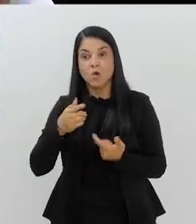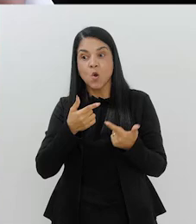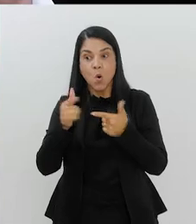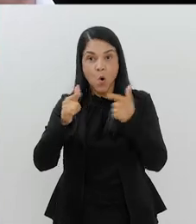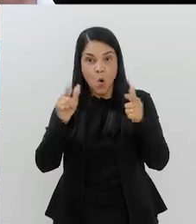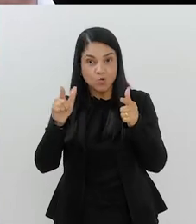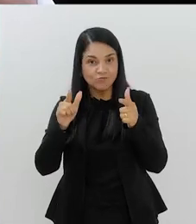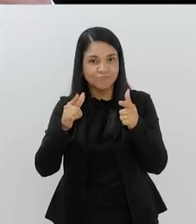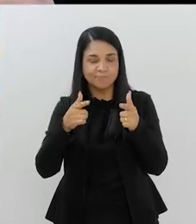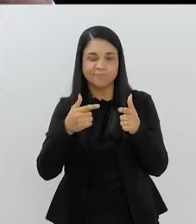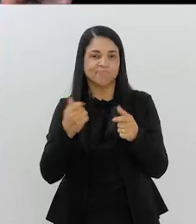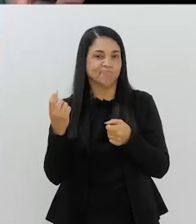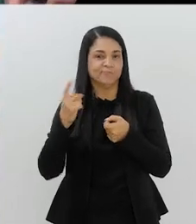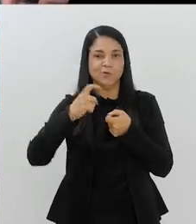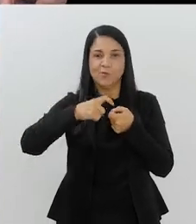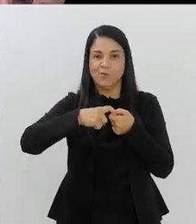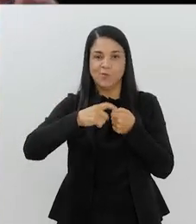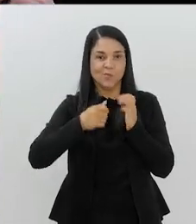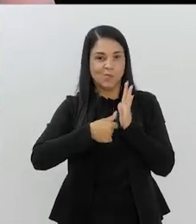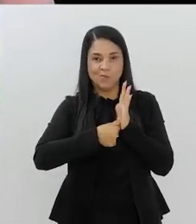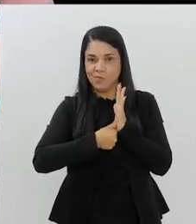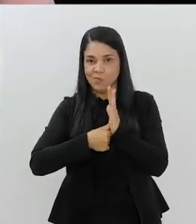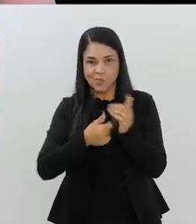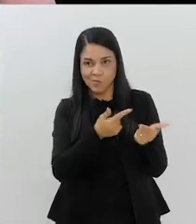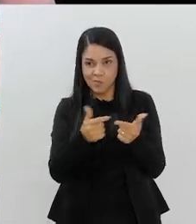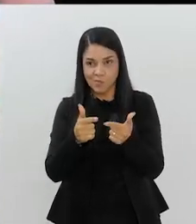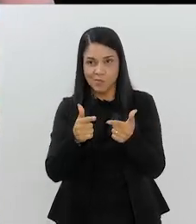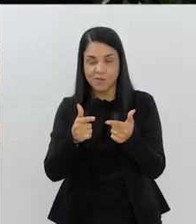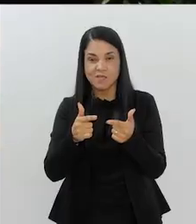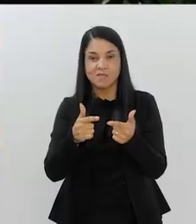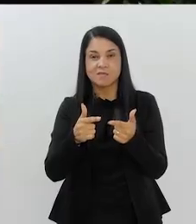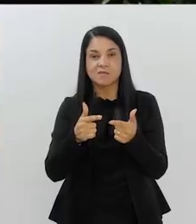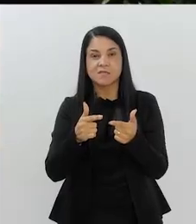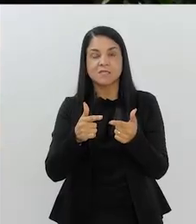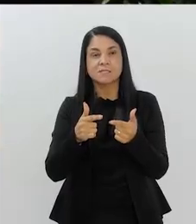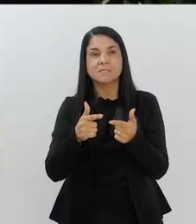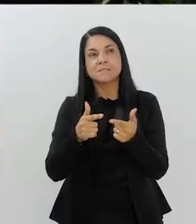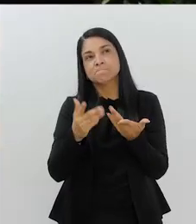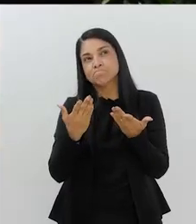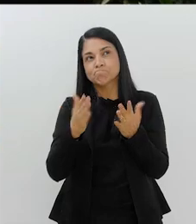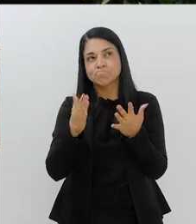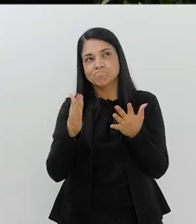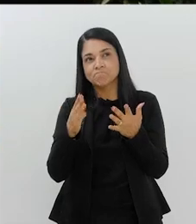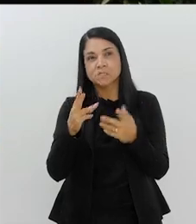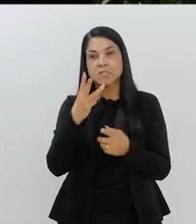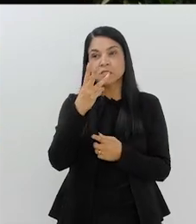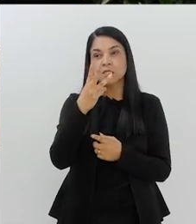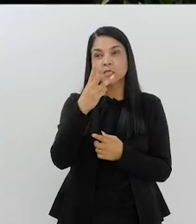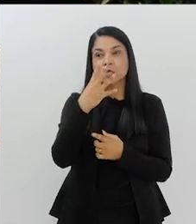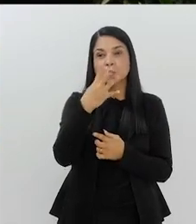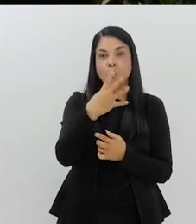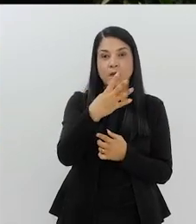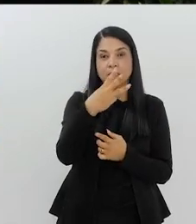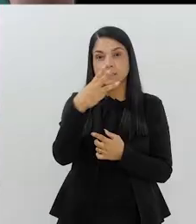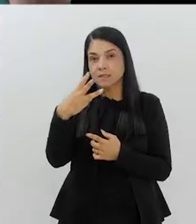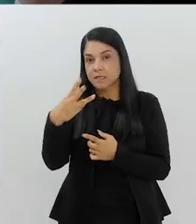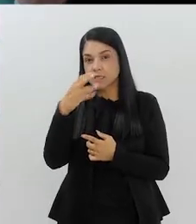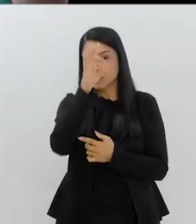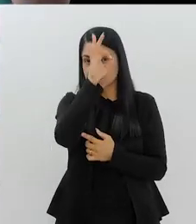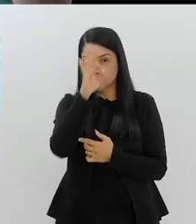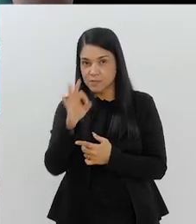Muitos outros de clubes que ainda não estão filiados ao CBCP. dizer, 270, 130 é menos da metade. Um pouquinho,